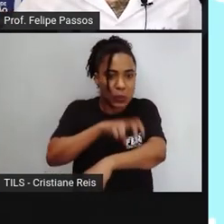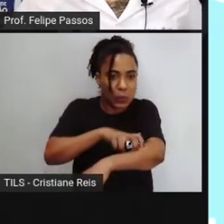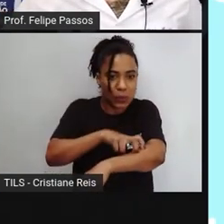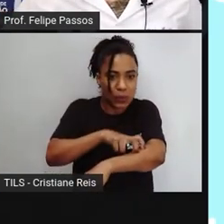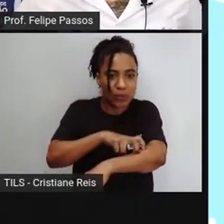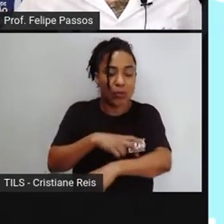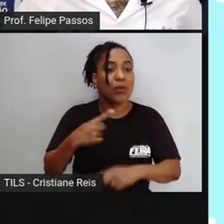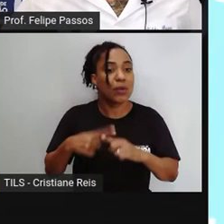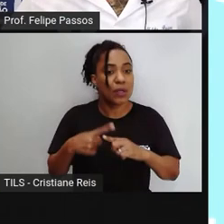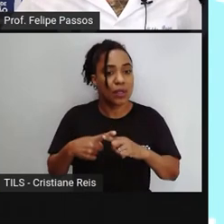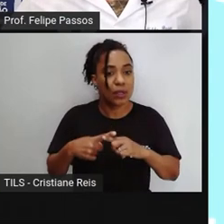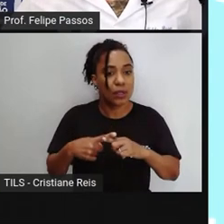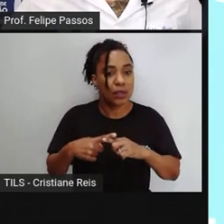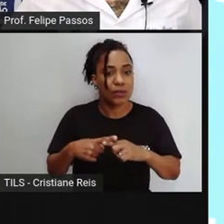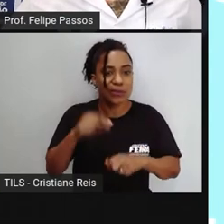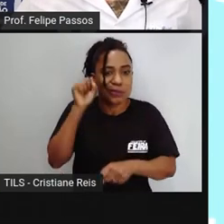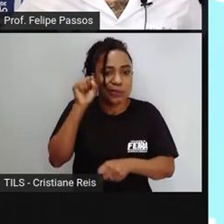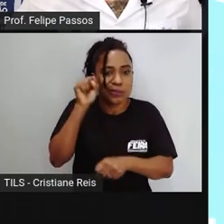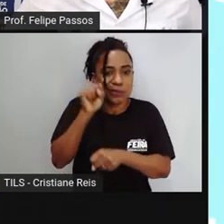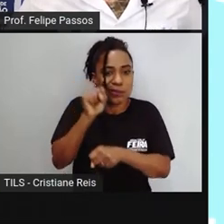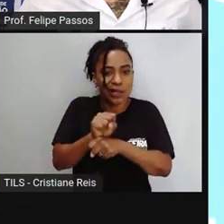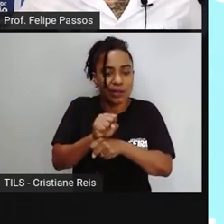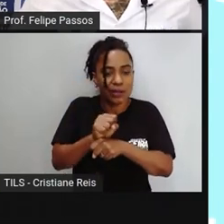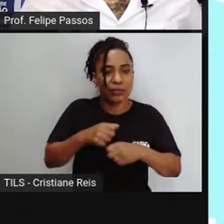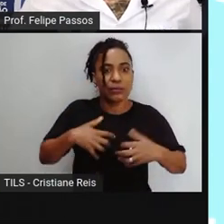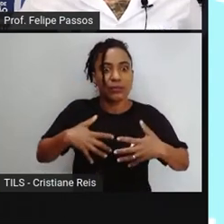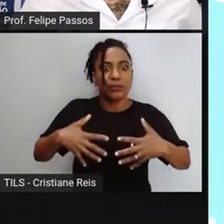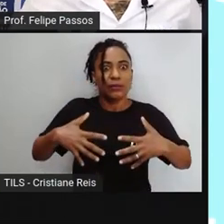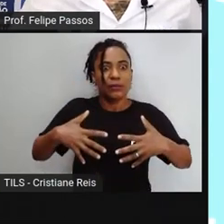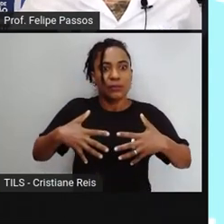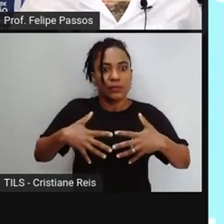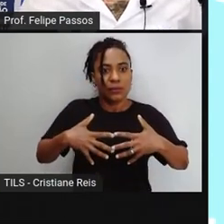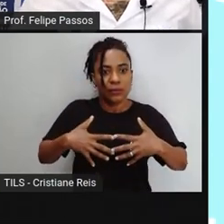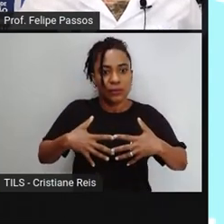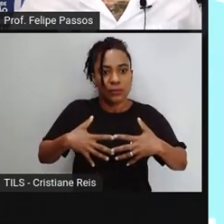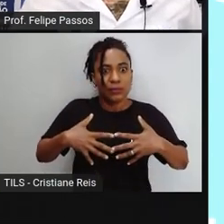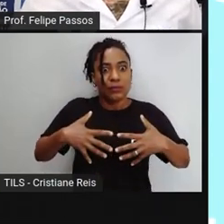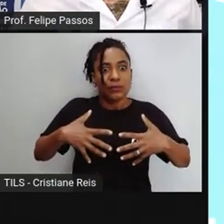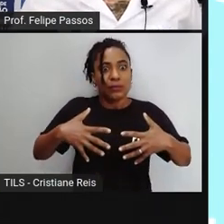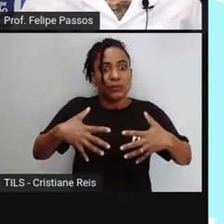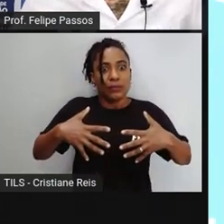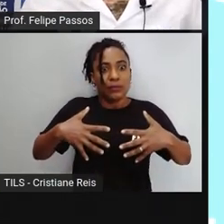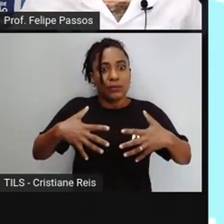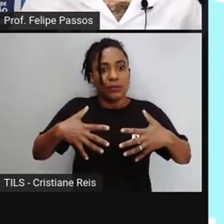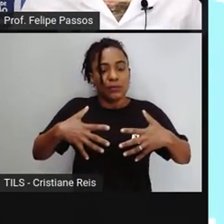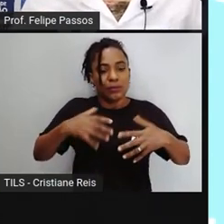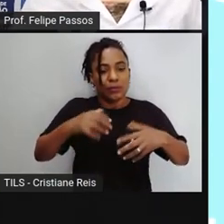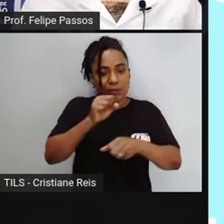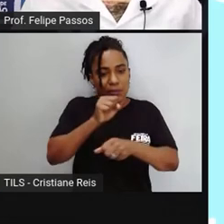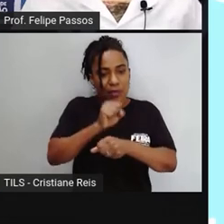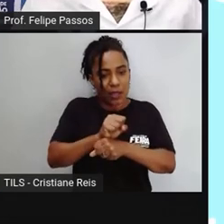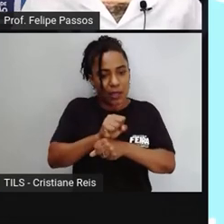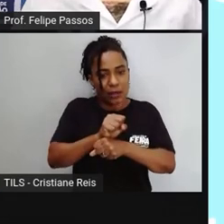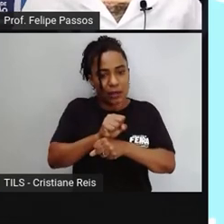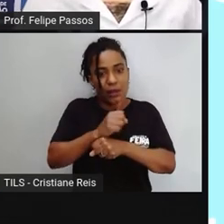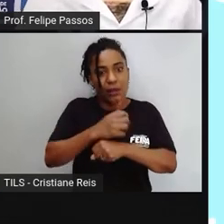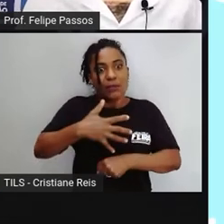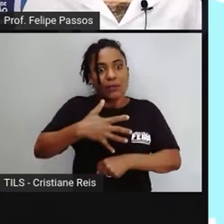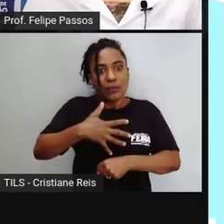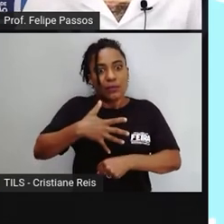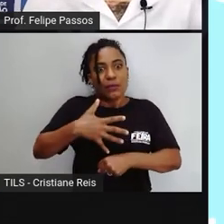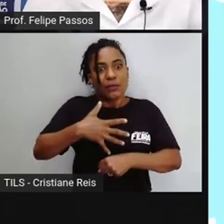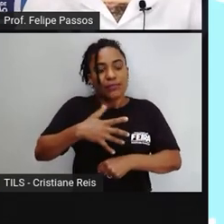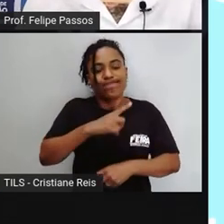diafragma, ele para de funcionar. E a pessoa, ela tem uma parada respiratória. Então a pessoa morre sem respirar, certo?